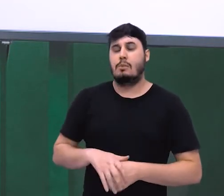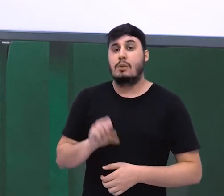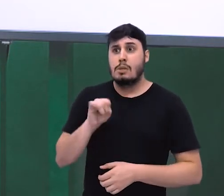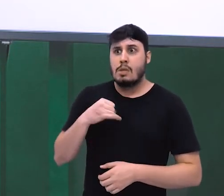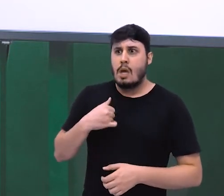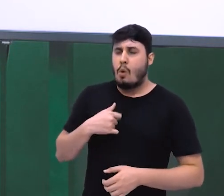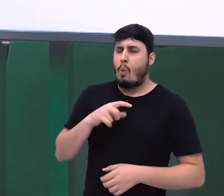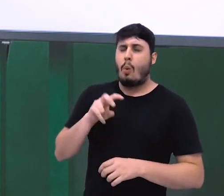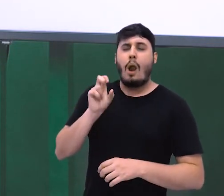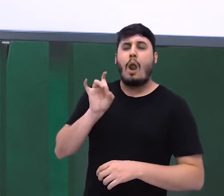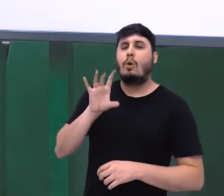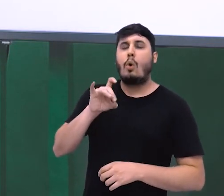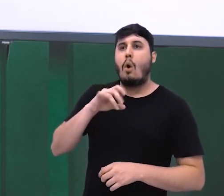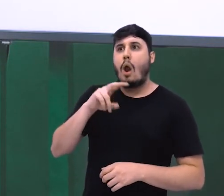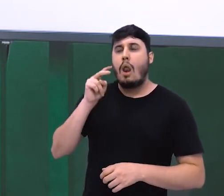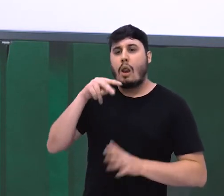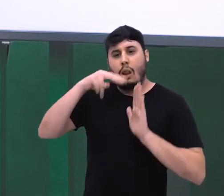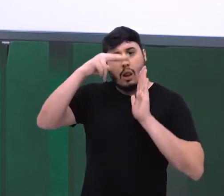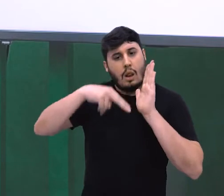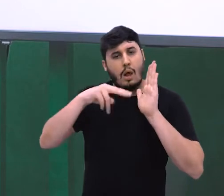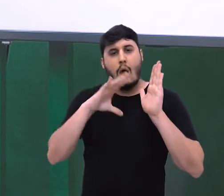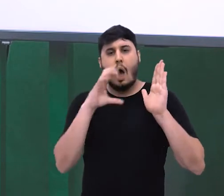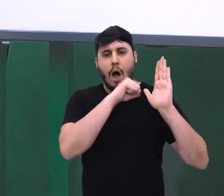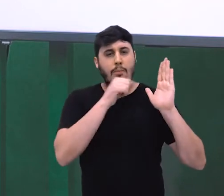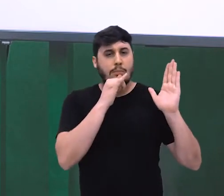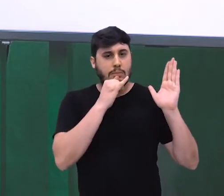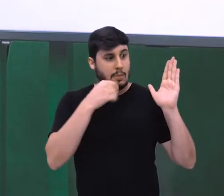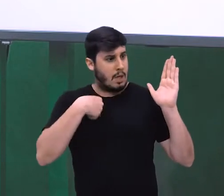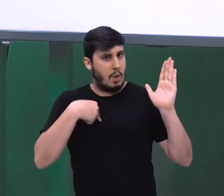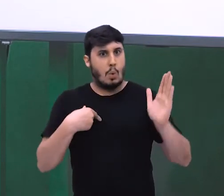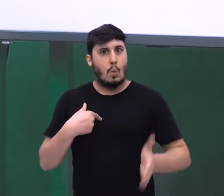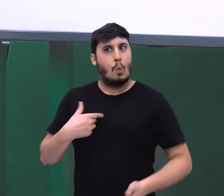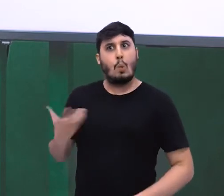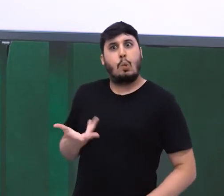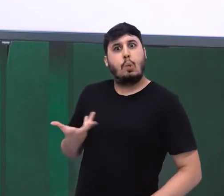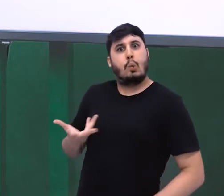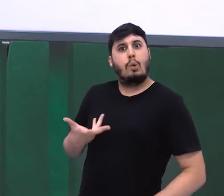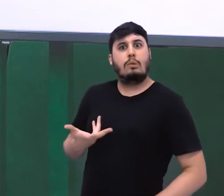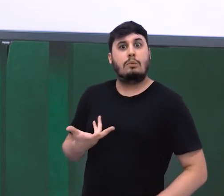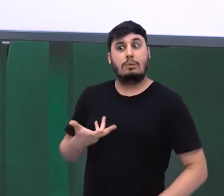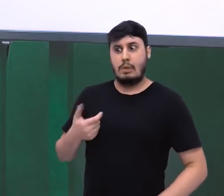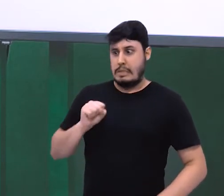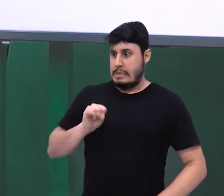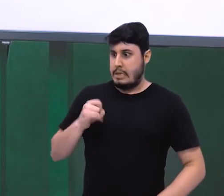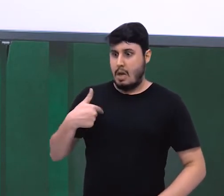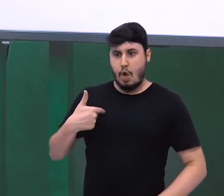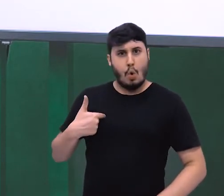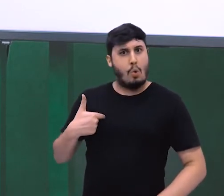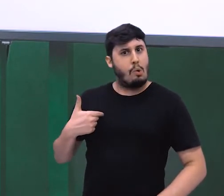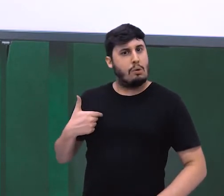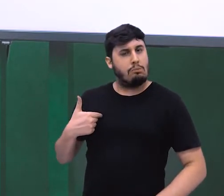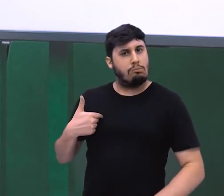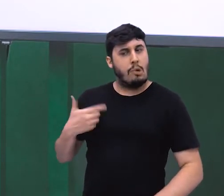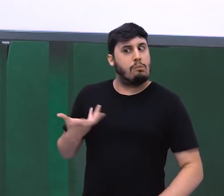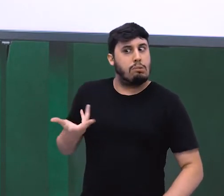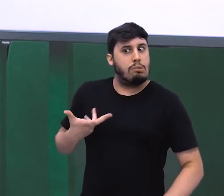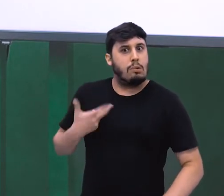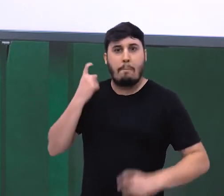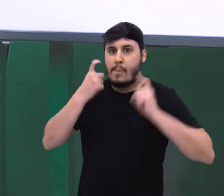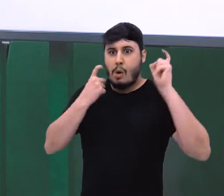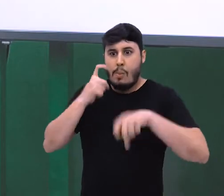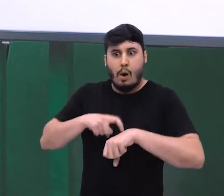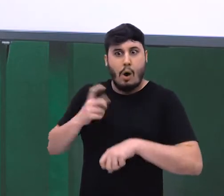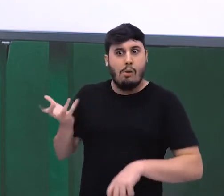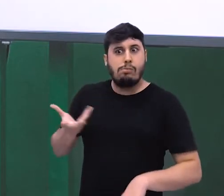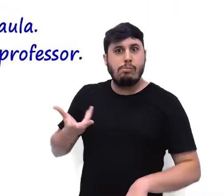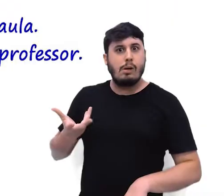expectativa, ora, se eu me apresso, a ideia é que eu chegue no horário ou até antes do horário. Mas olha